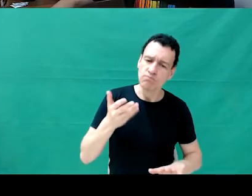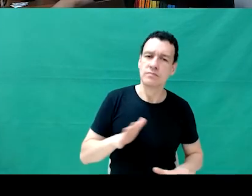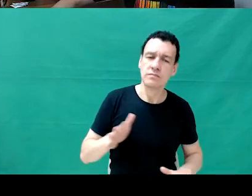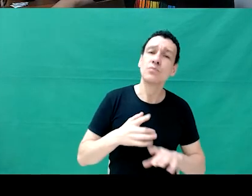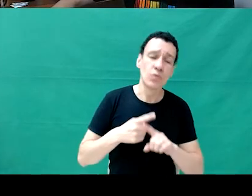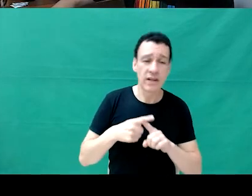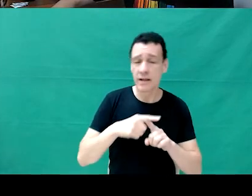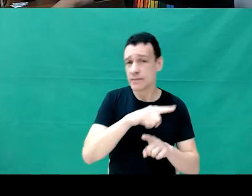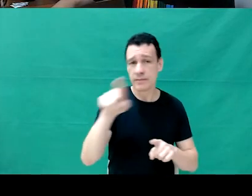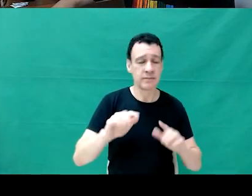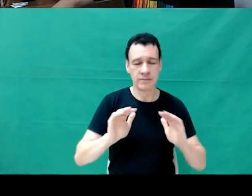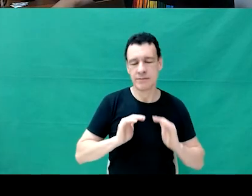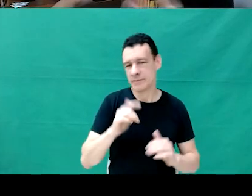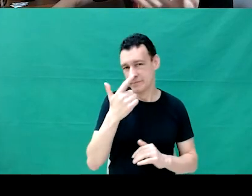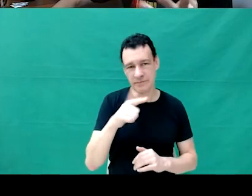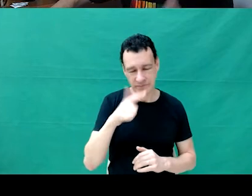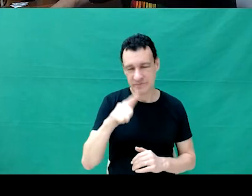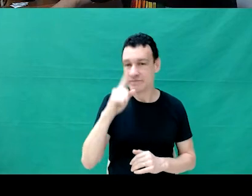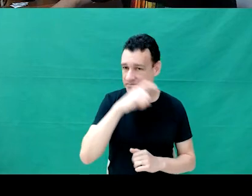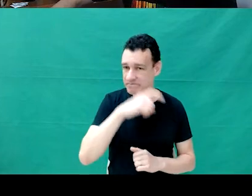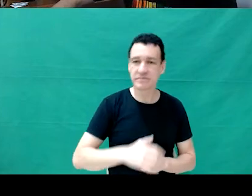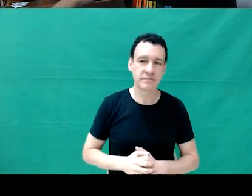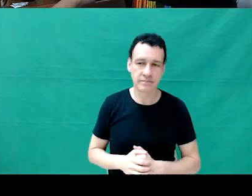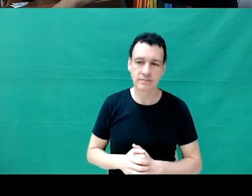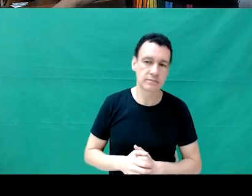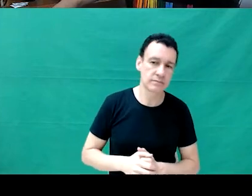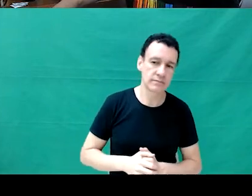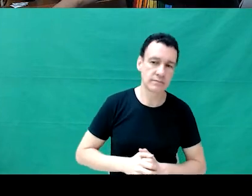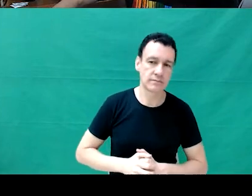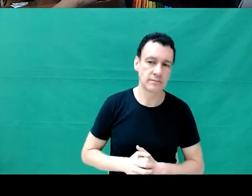dificuldades que as mulheres encontram no agro.